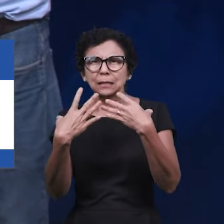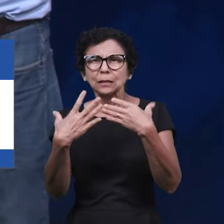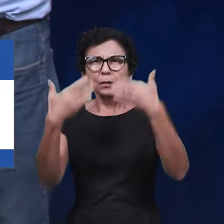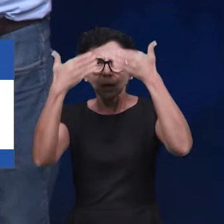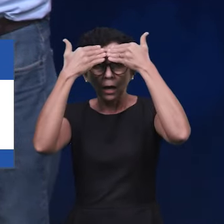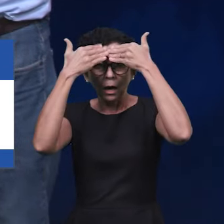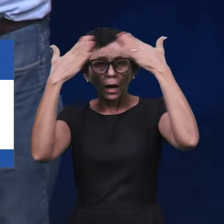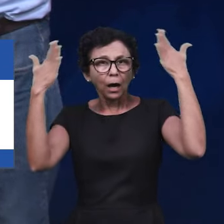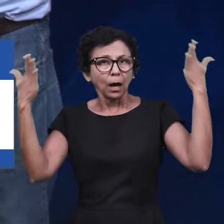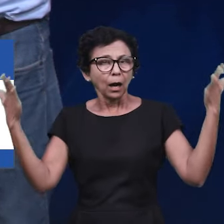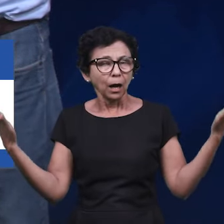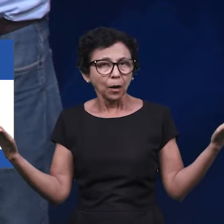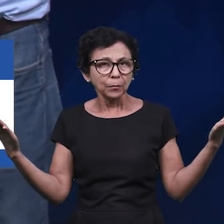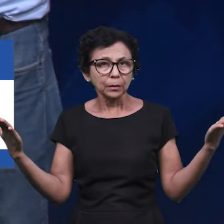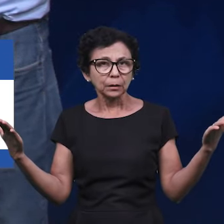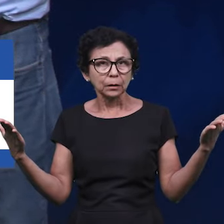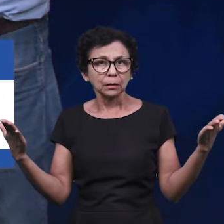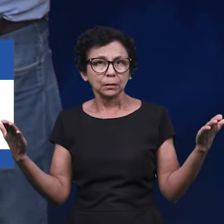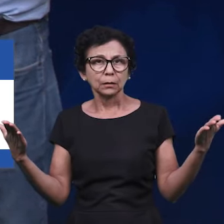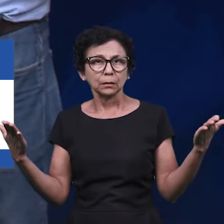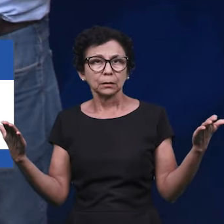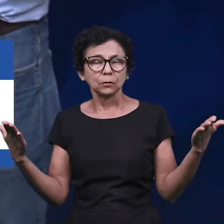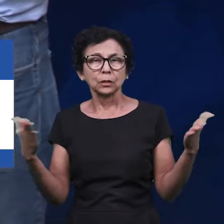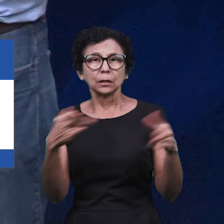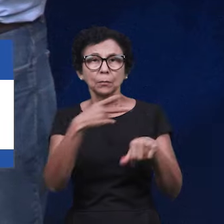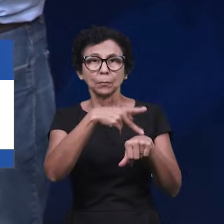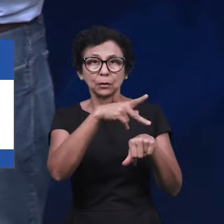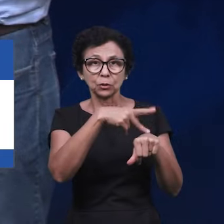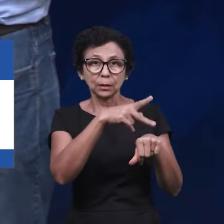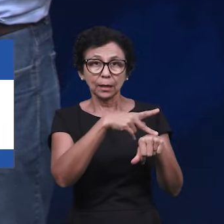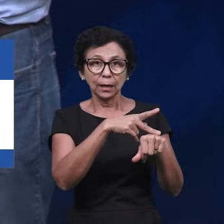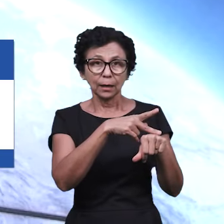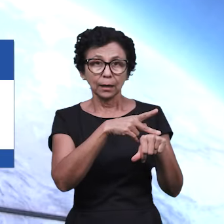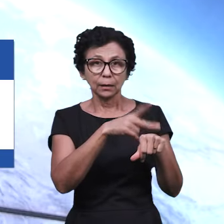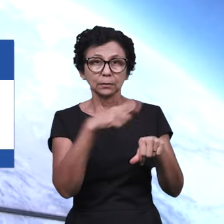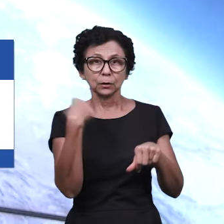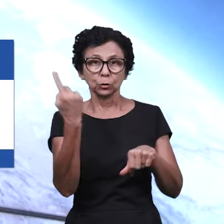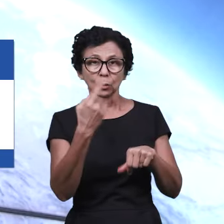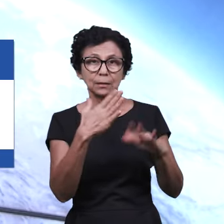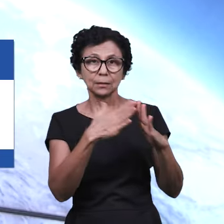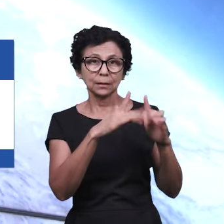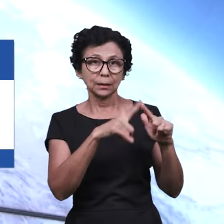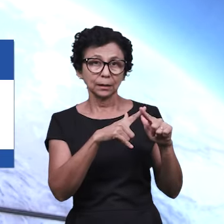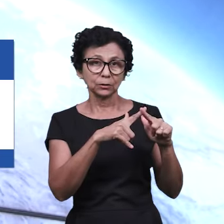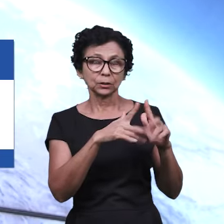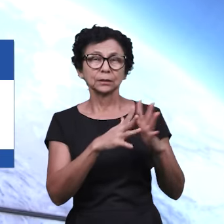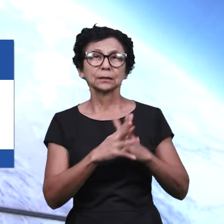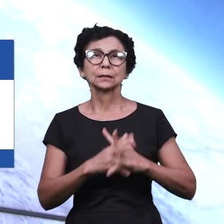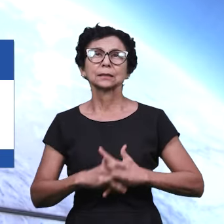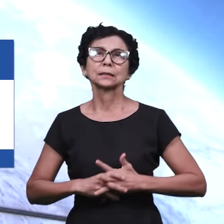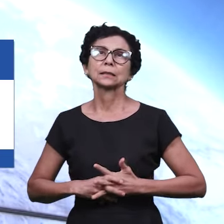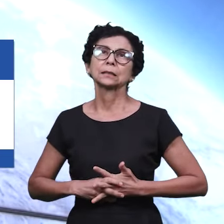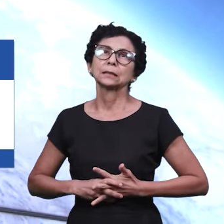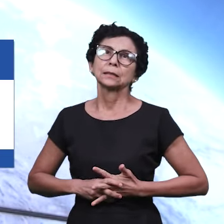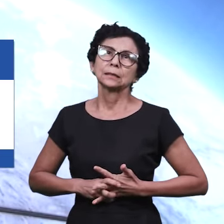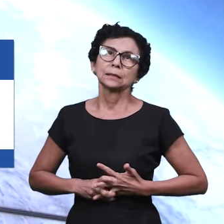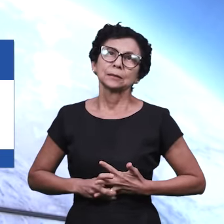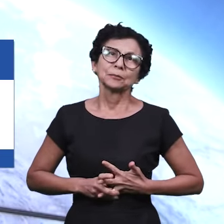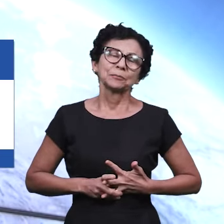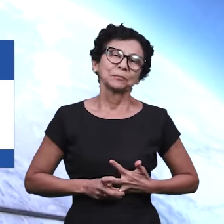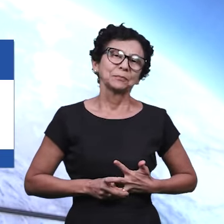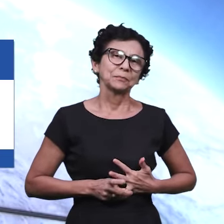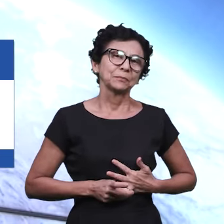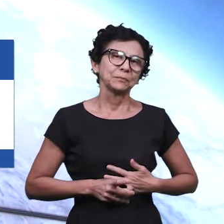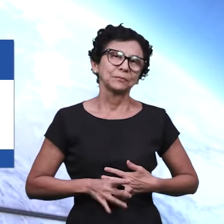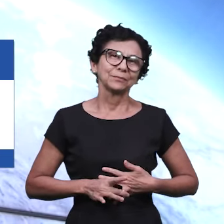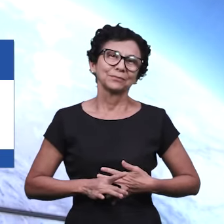e estamos já querendo colocar em prática em nossas igrejas. Nós vemos como muito longe